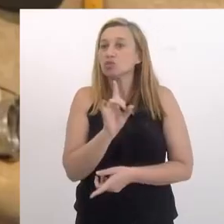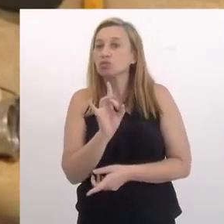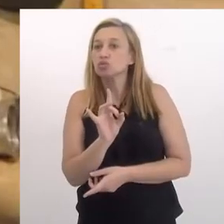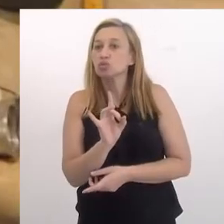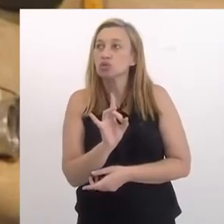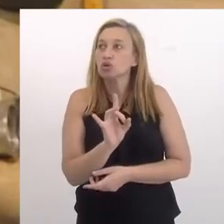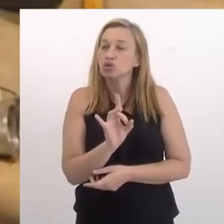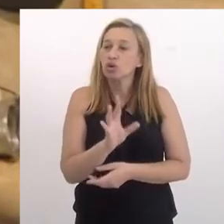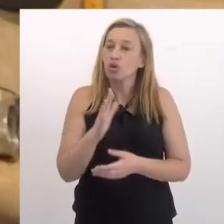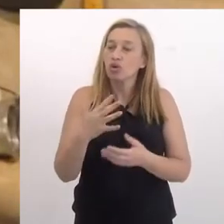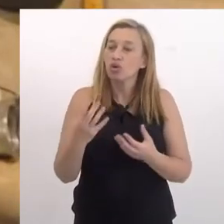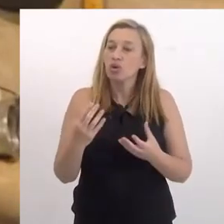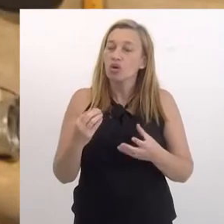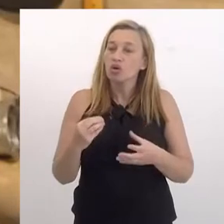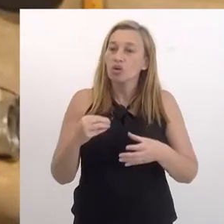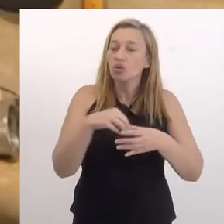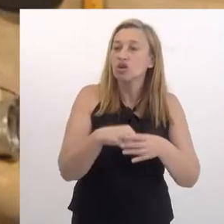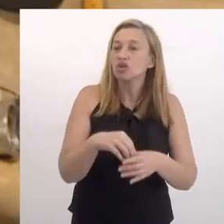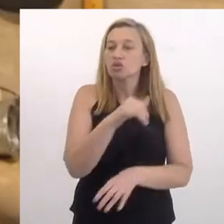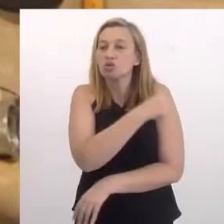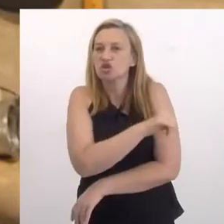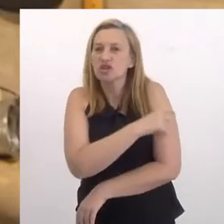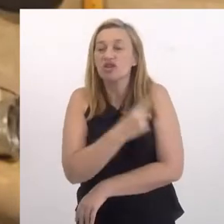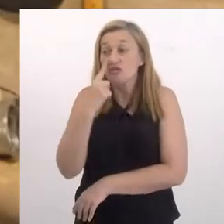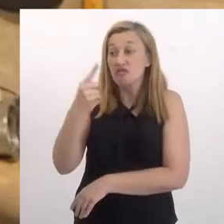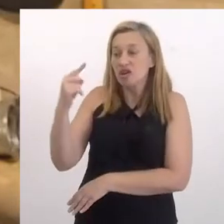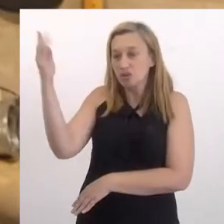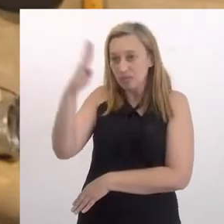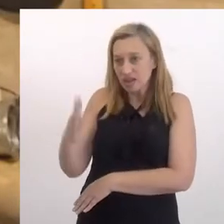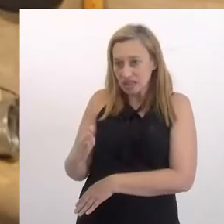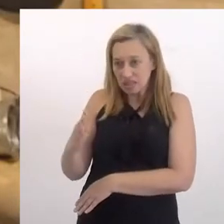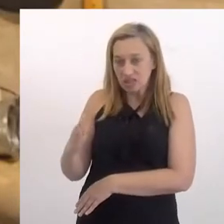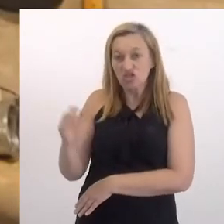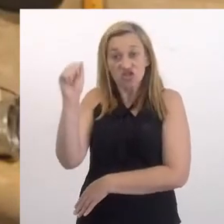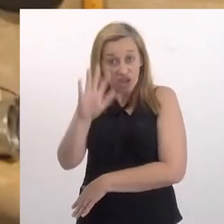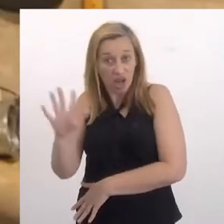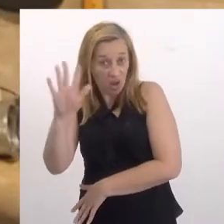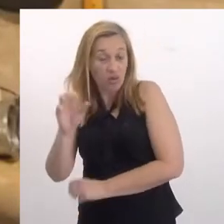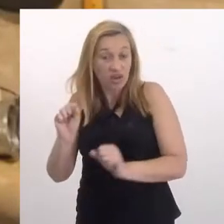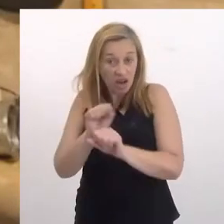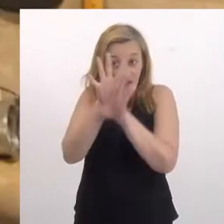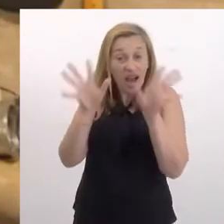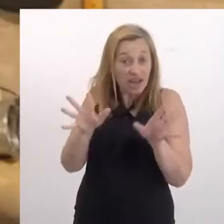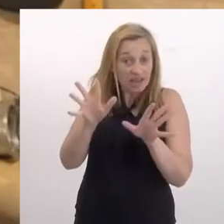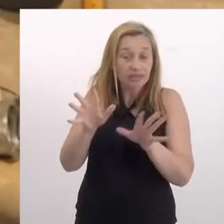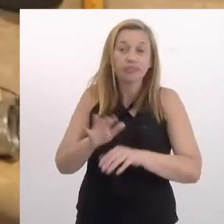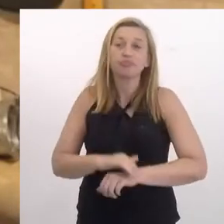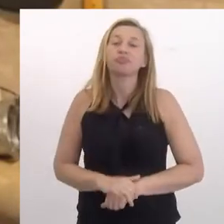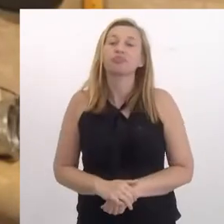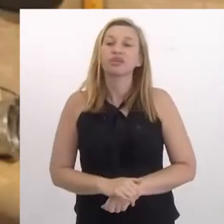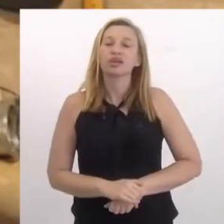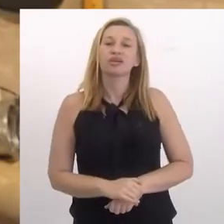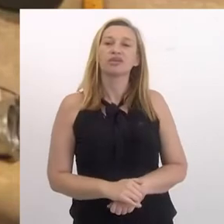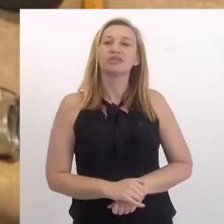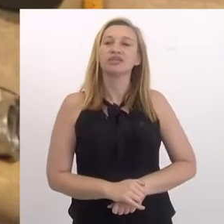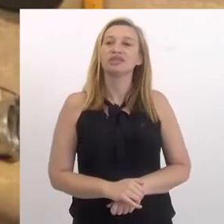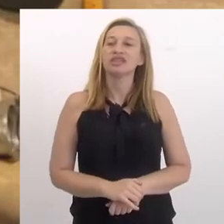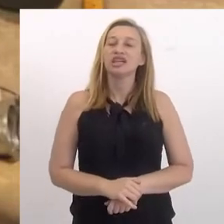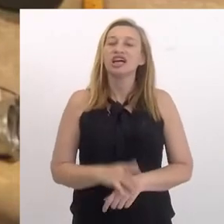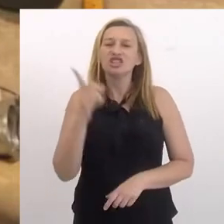Não é exclusivo do Rio de Janeiro, a gente tem visto isso no Brasil de uma maneira muito clara, muito clara,